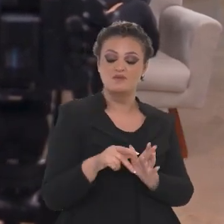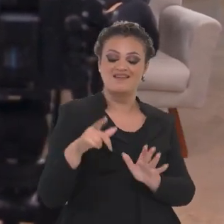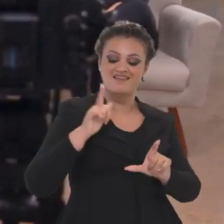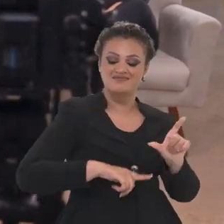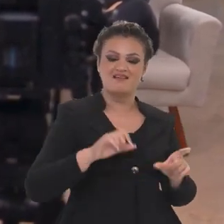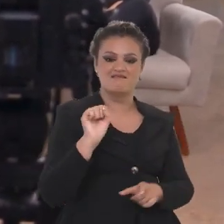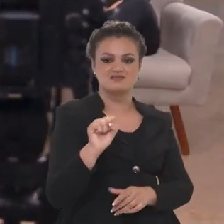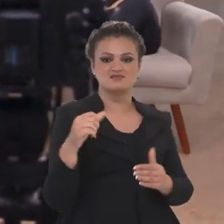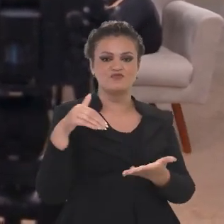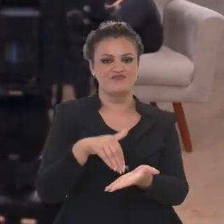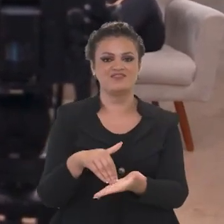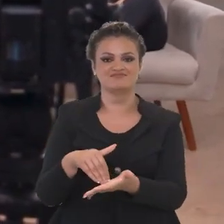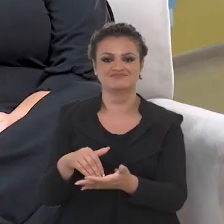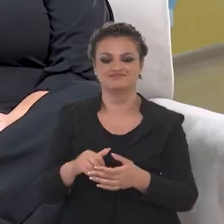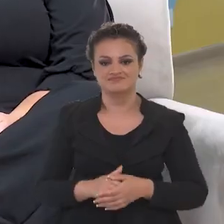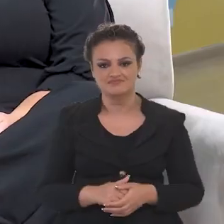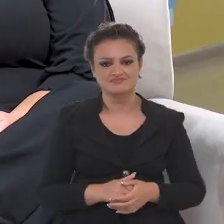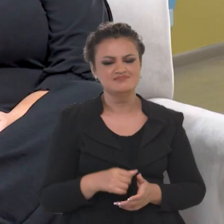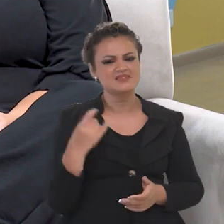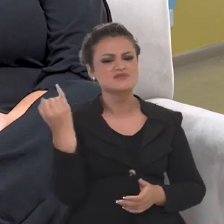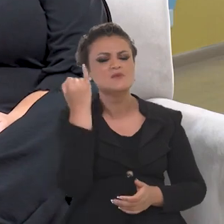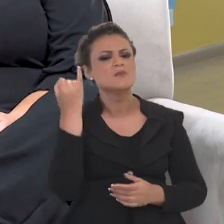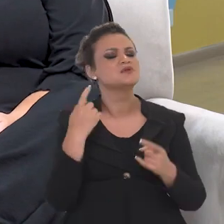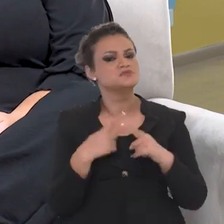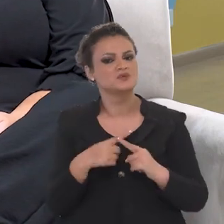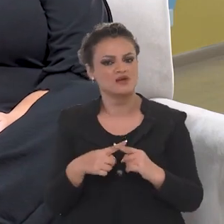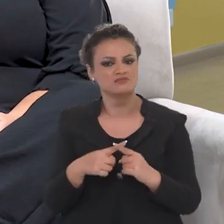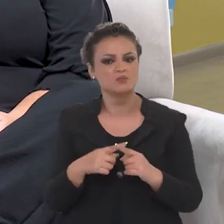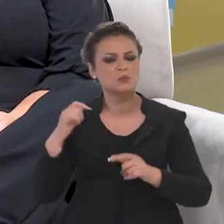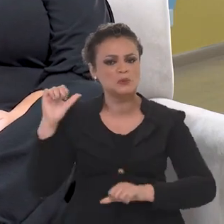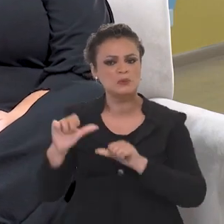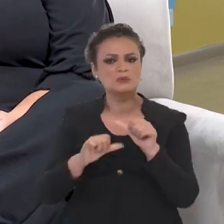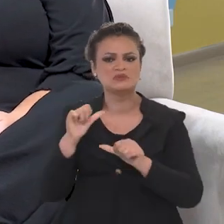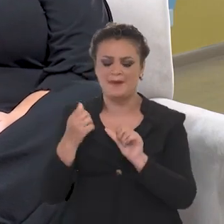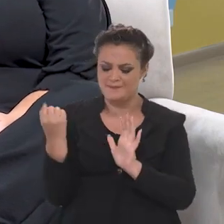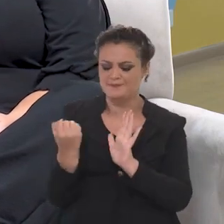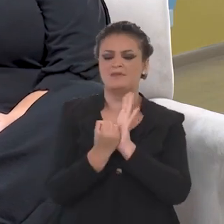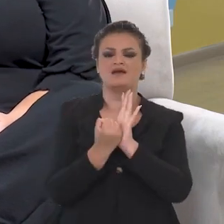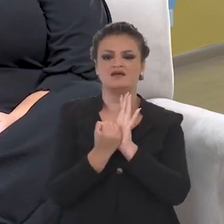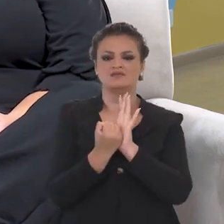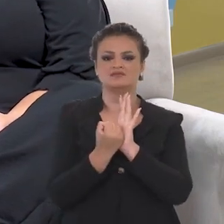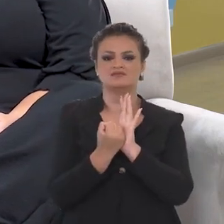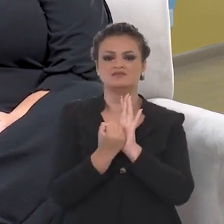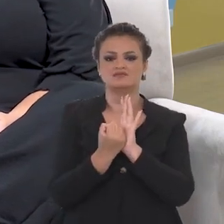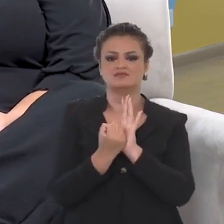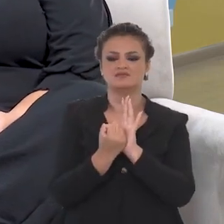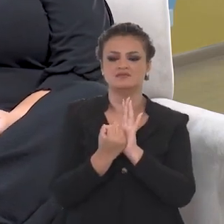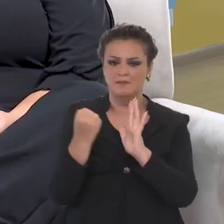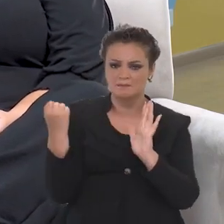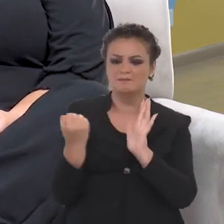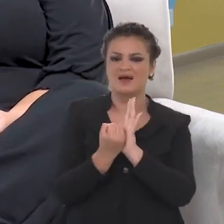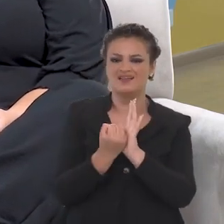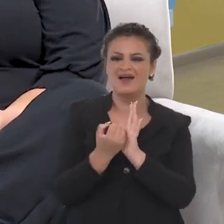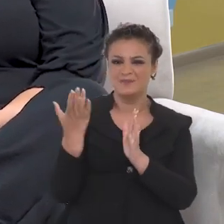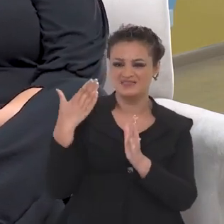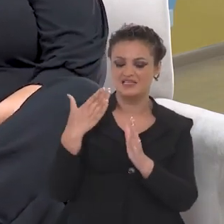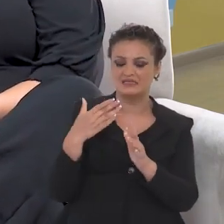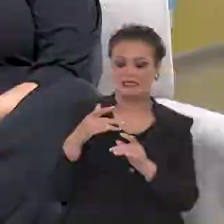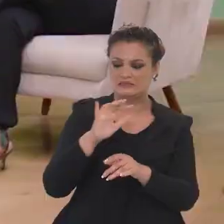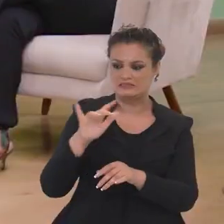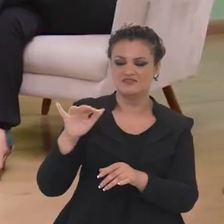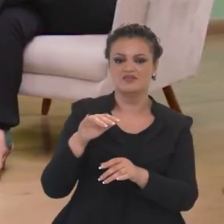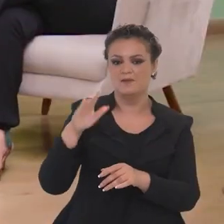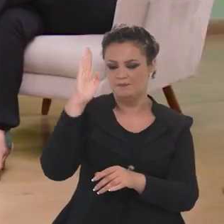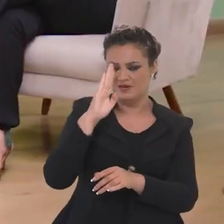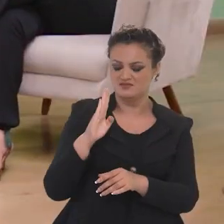E é importante explicar a importância disso. Por que foi decidido mudar a marca? Brasil, como nós falamos aqui, Brasil